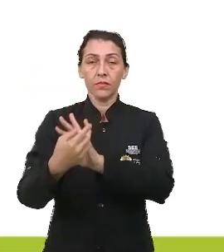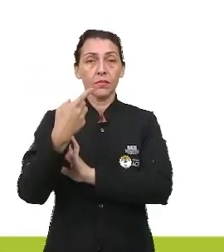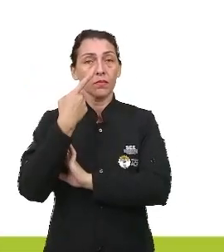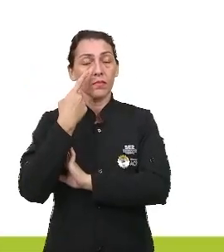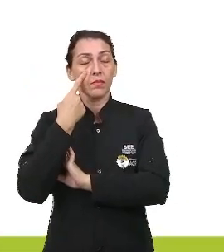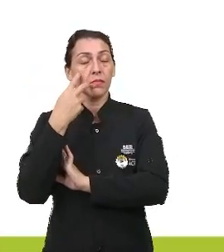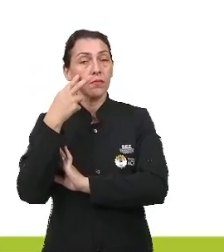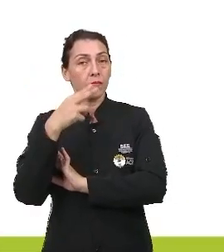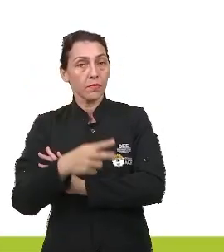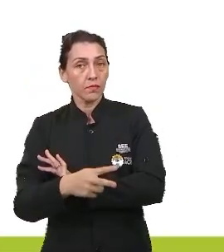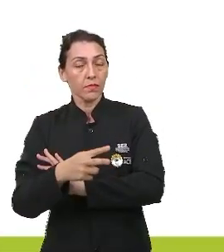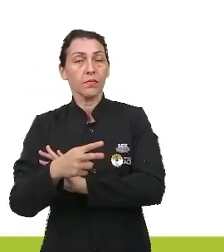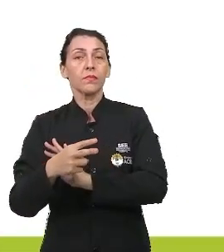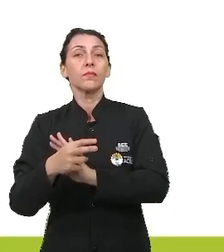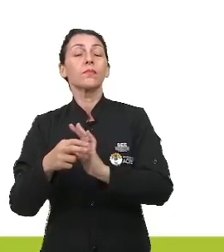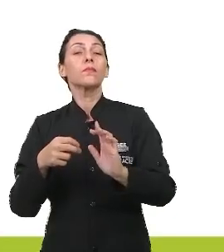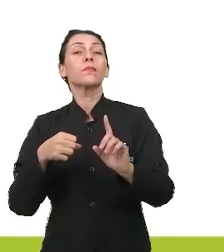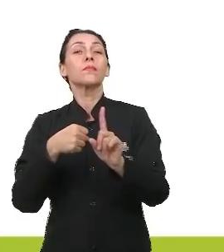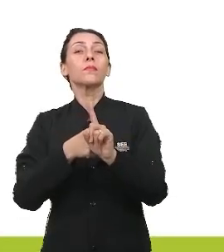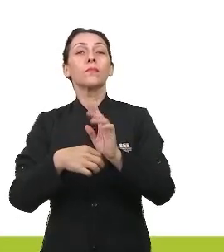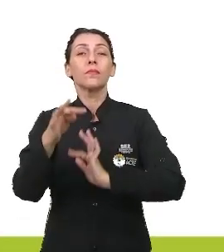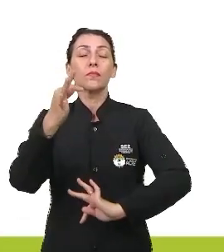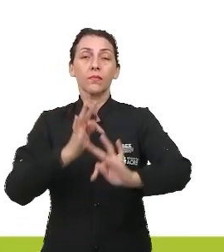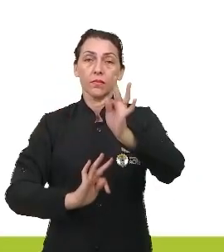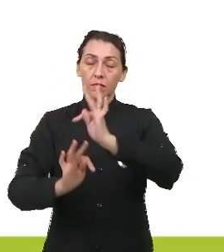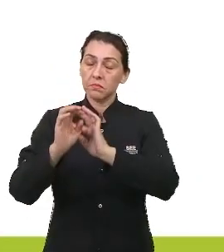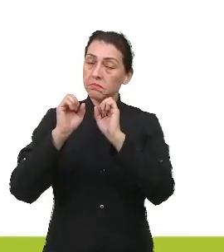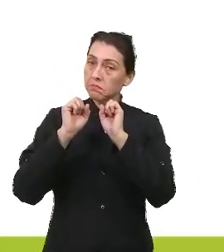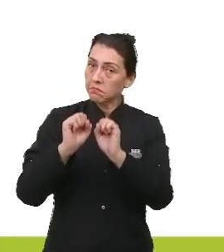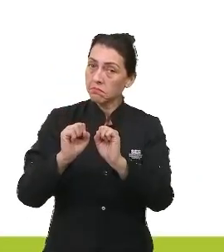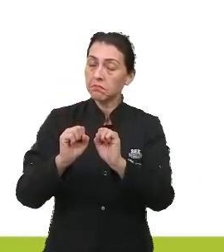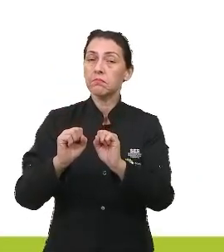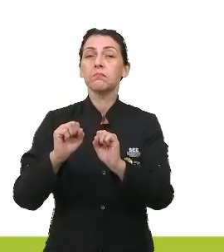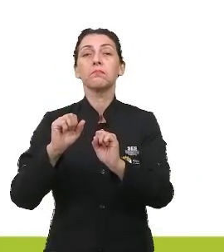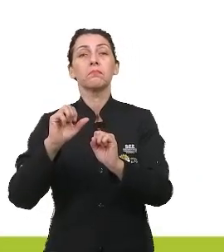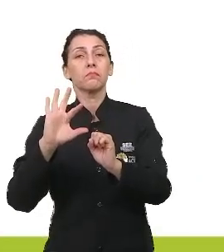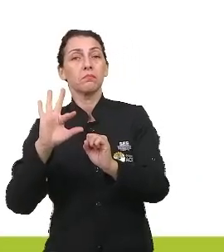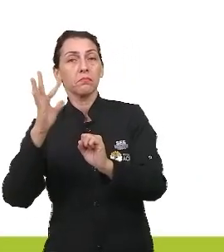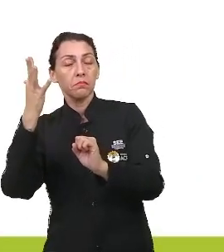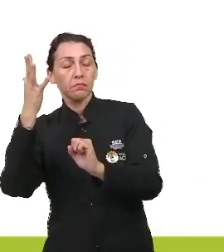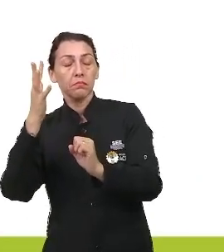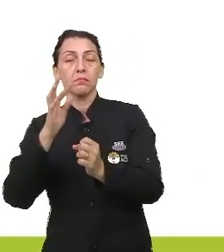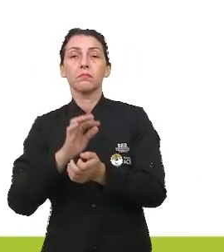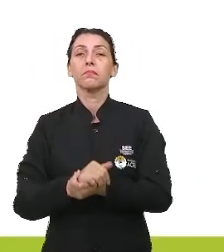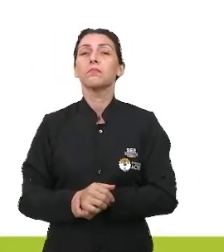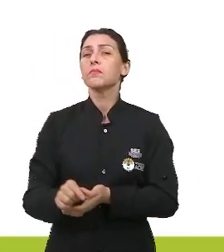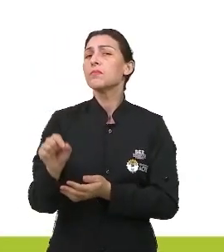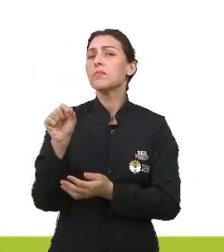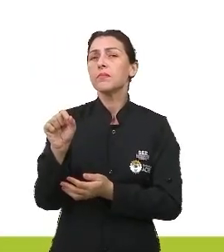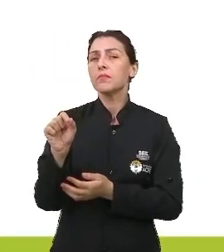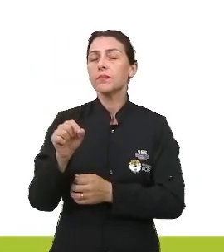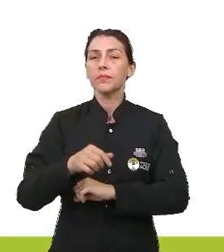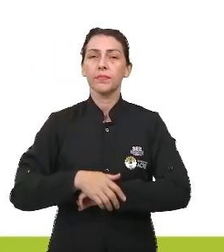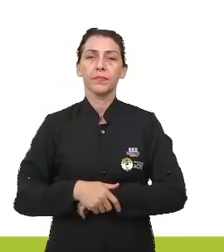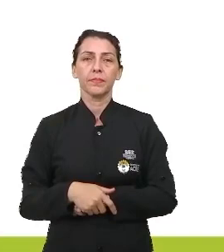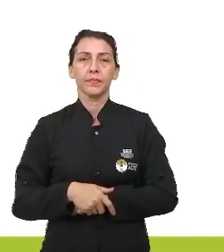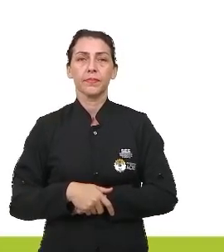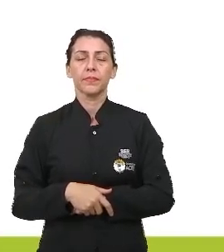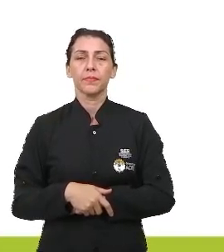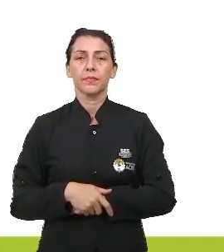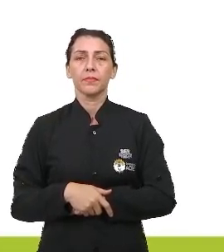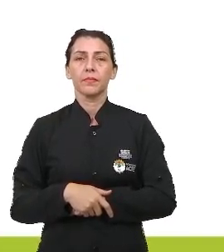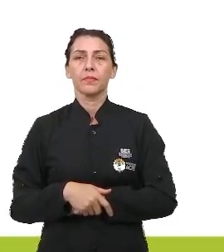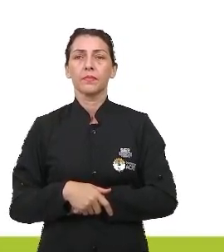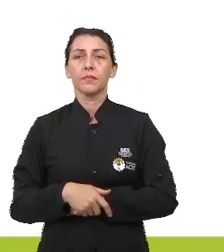verifique-se que o impacto tecnológico pode ocasionar, ele vai ocasionar o que aí, pessoal?